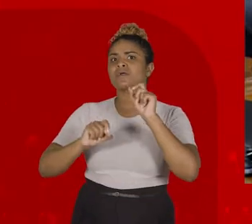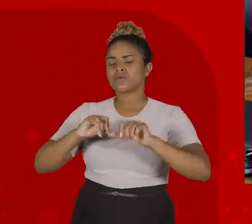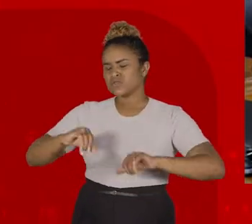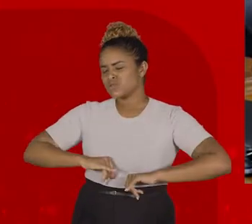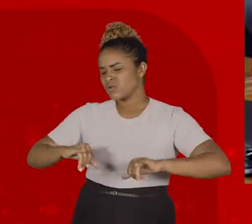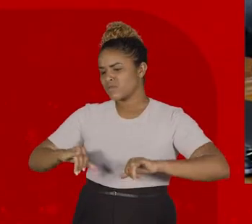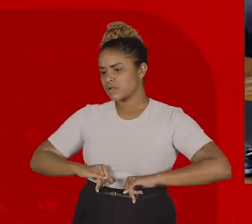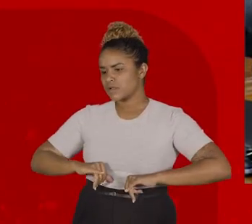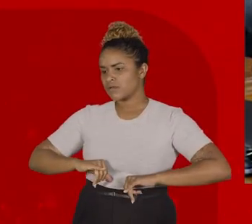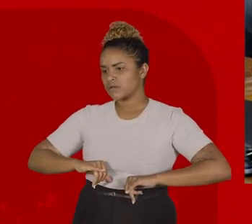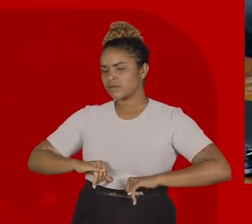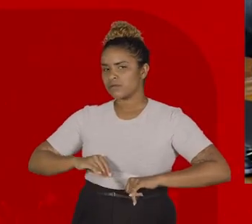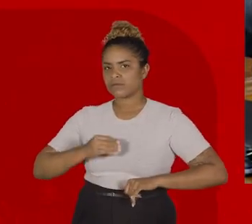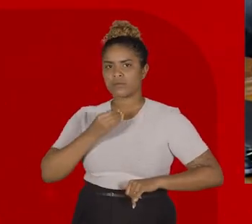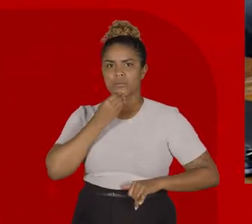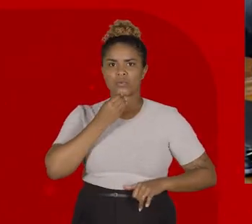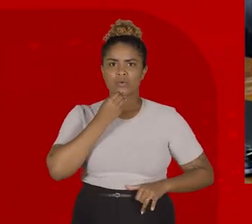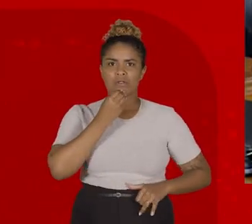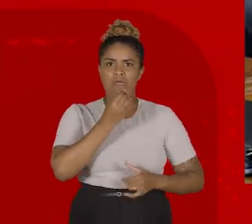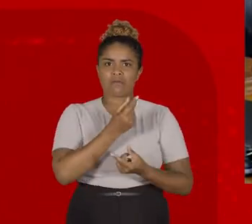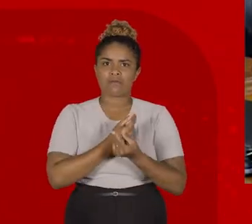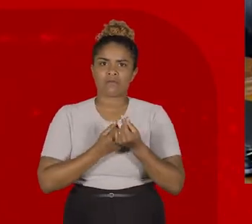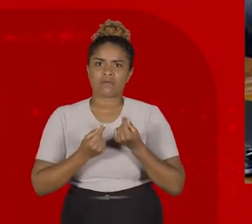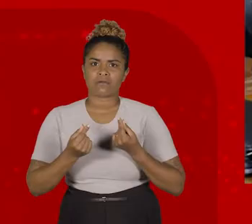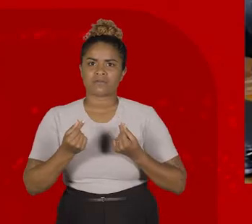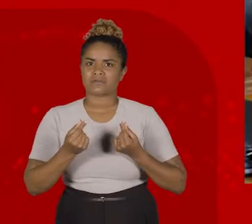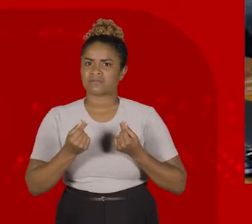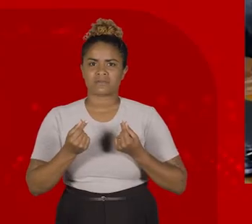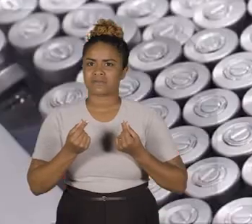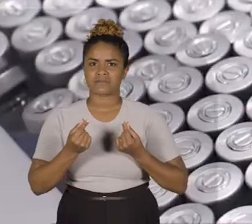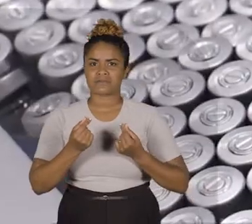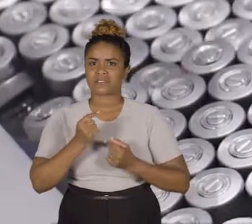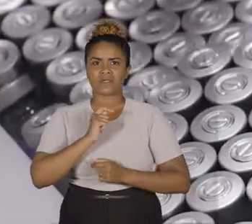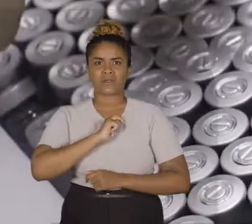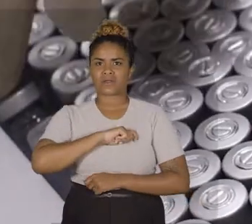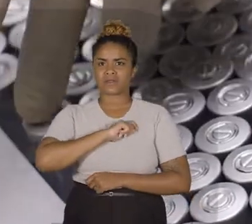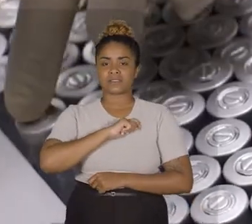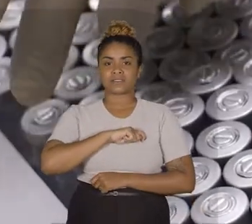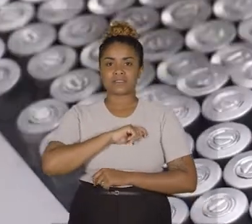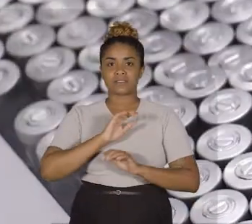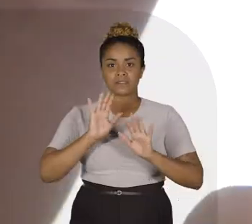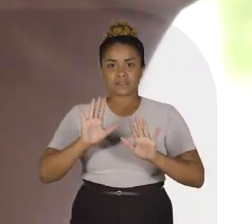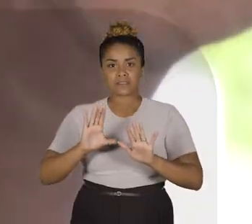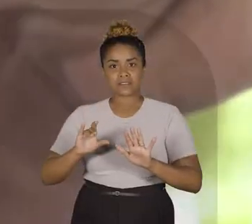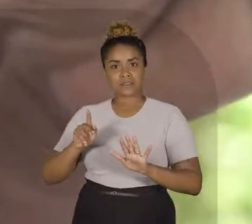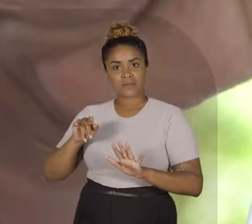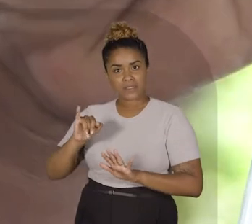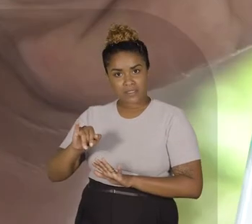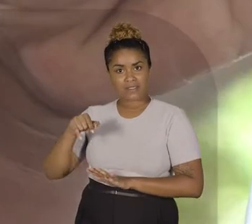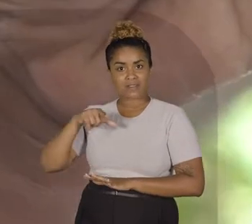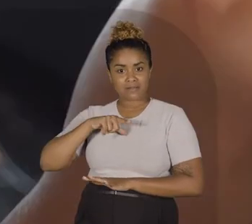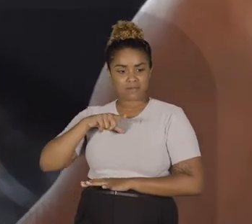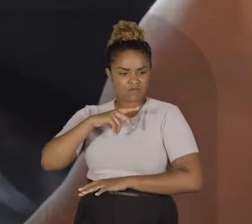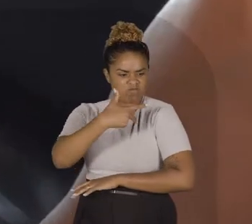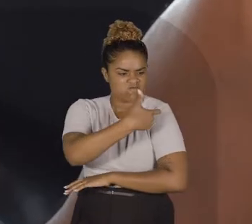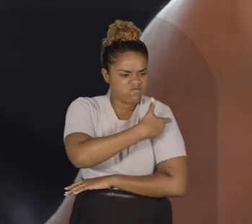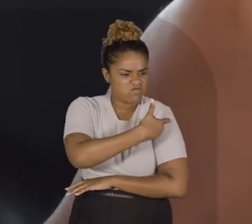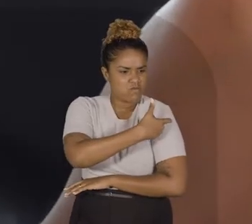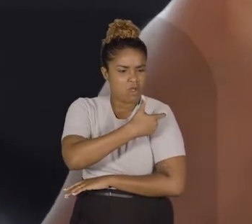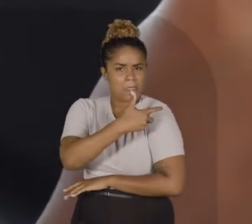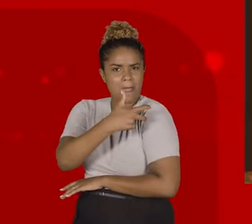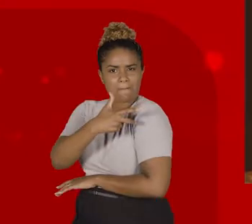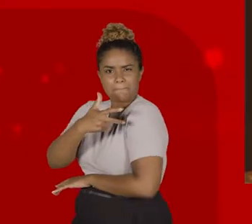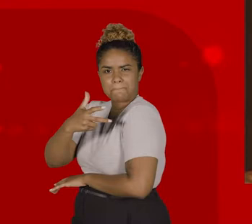em oportunidade de negócio. Isso é uma monstruosidade. Na CPI da Covid, Rogério botou vacina no braço dos